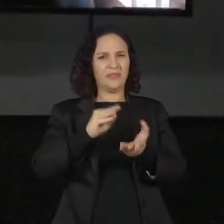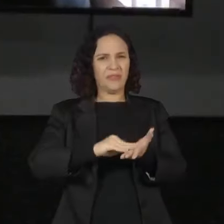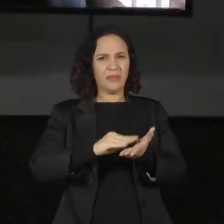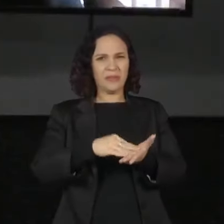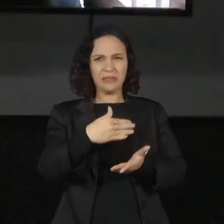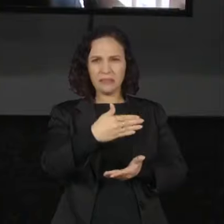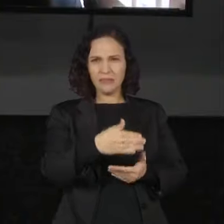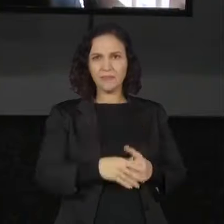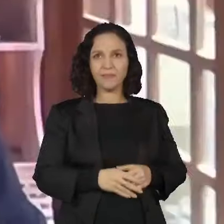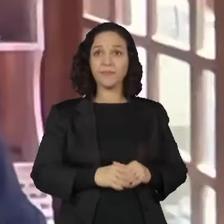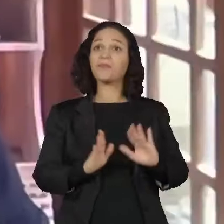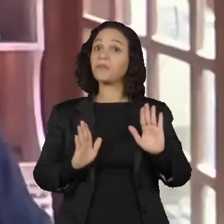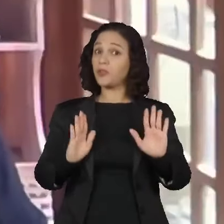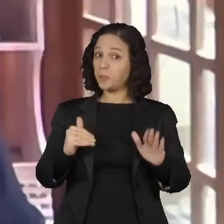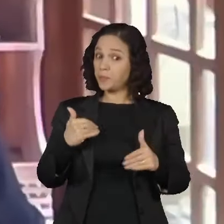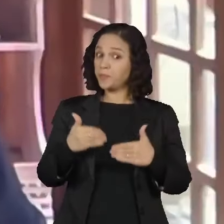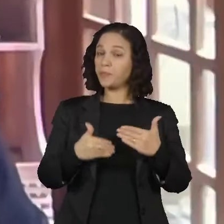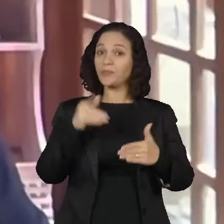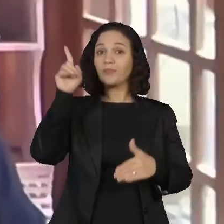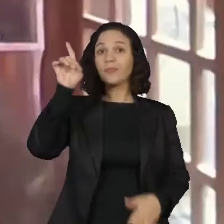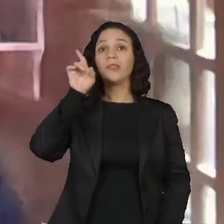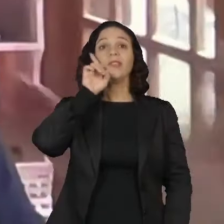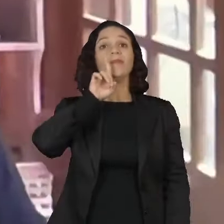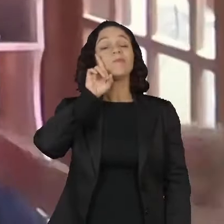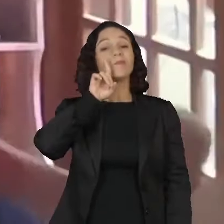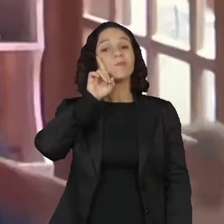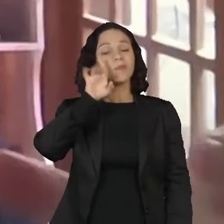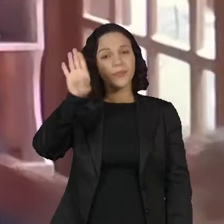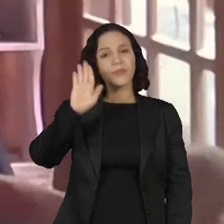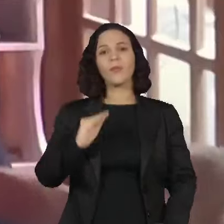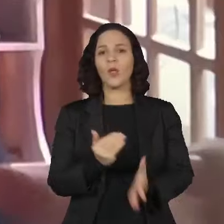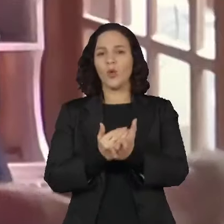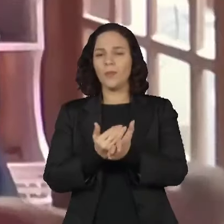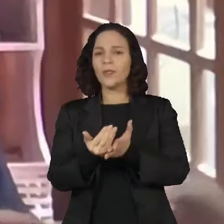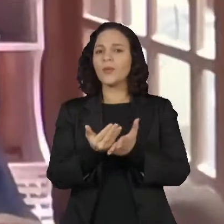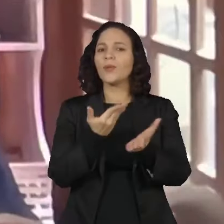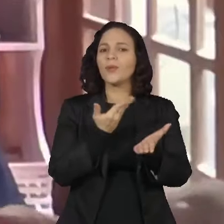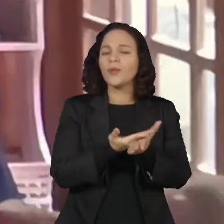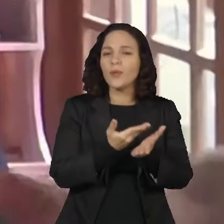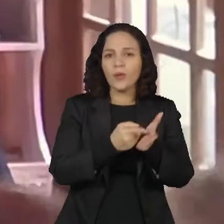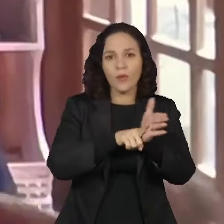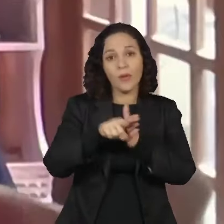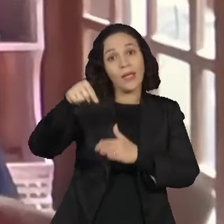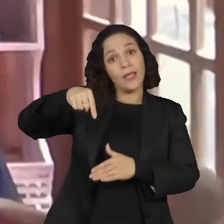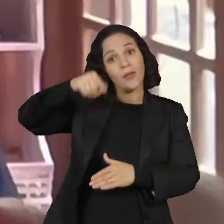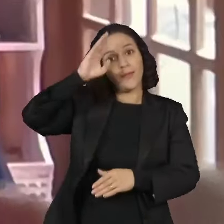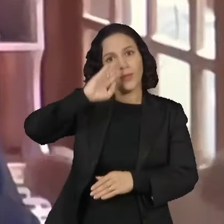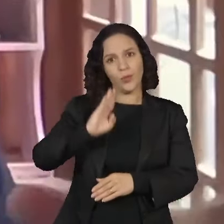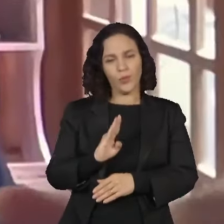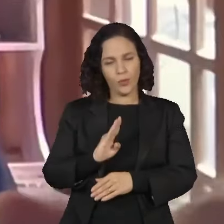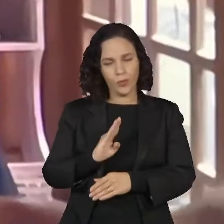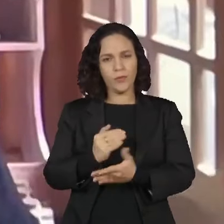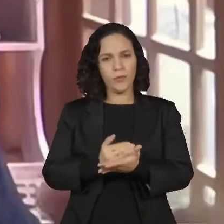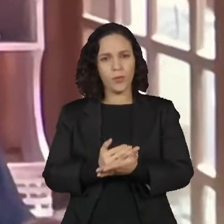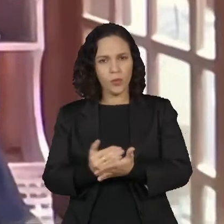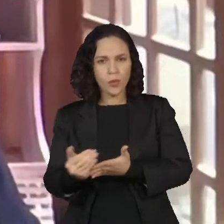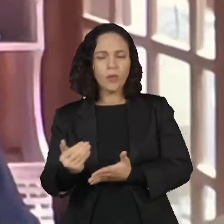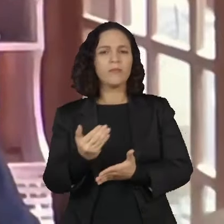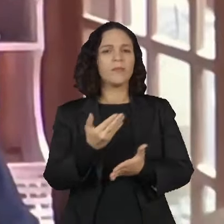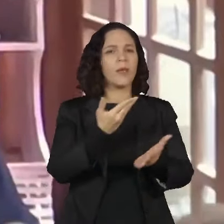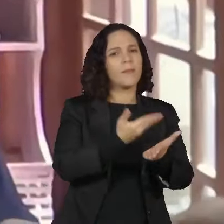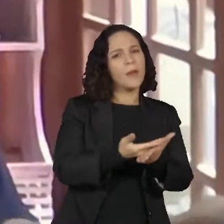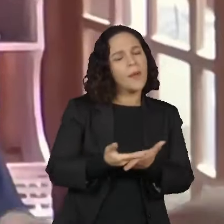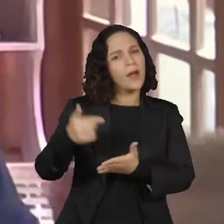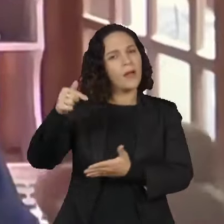Nós estamos numa caminhada nos Estados Unidos, nós iniciamos esses estudos clínicos aqui no Brasil, fizemos os estudos clínicos